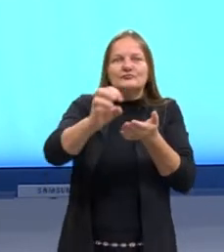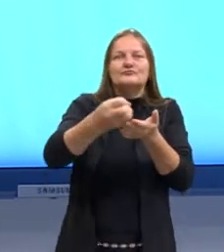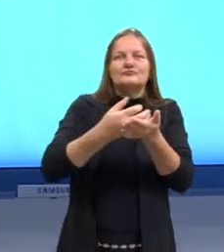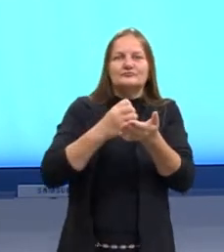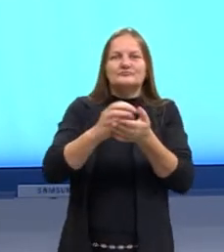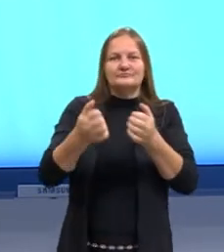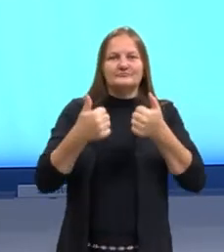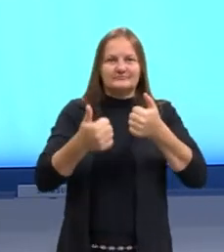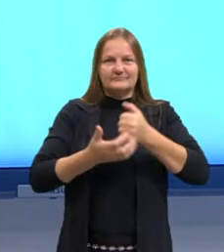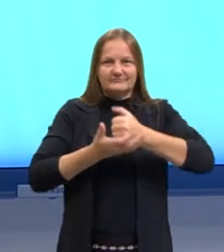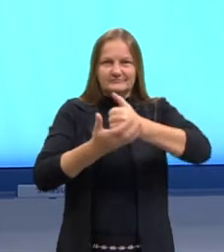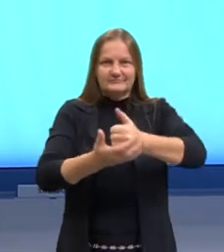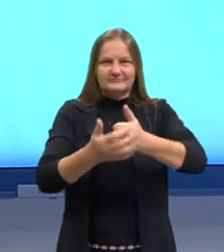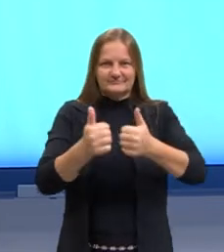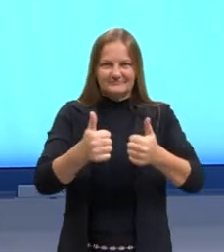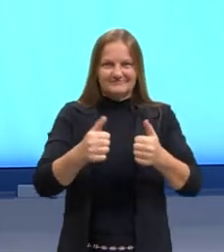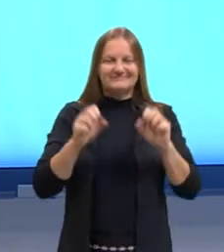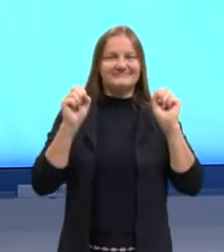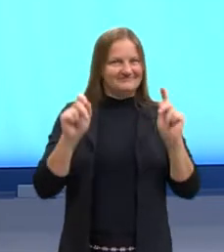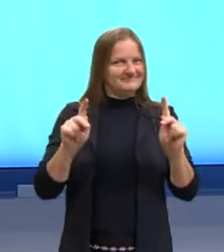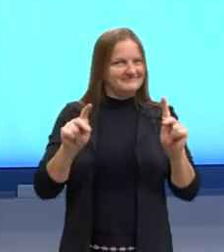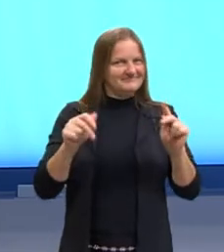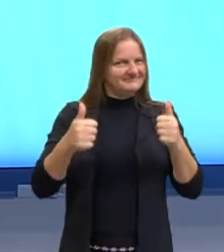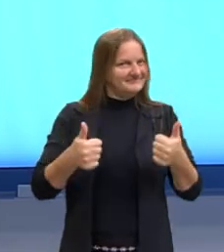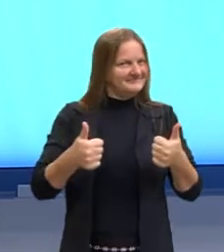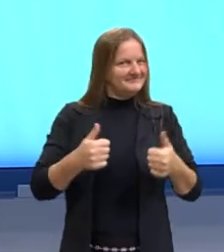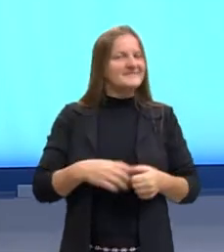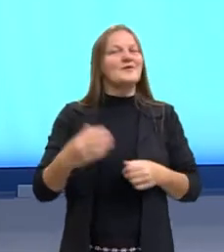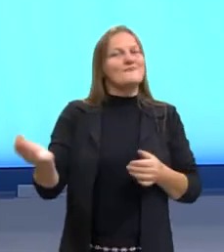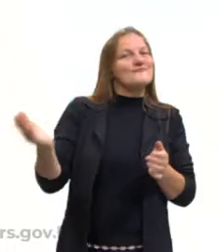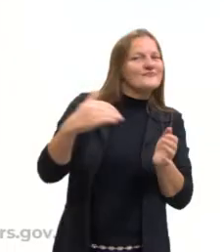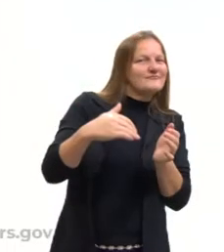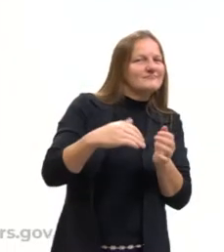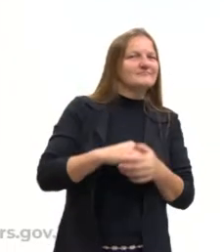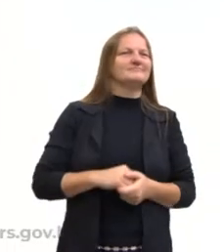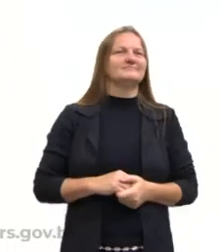auxiliar vocês. Ok, pessoal? Vamos lá, então.